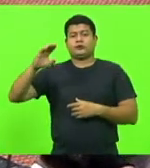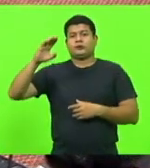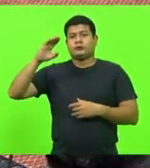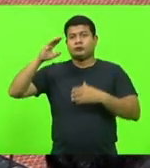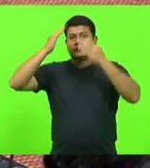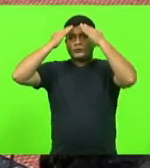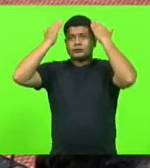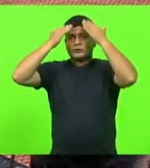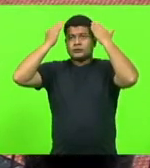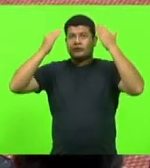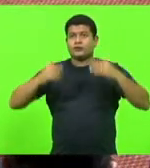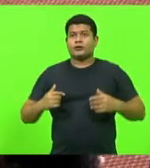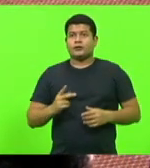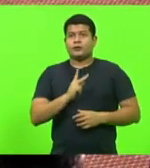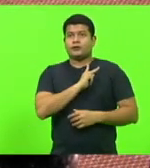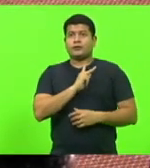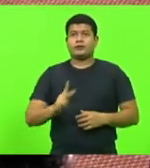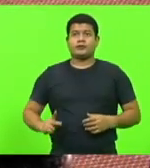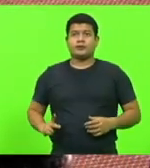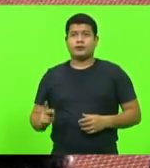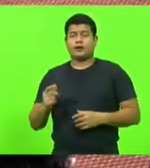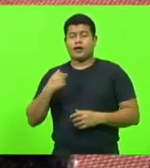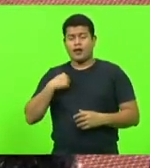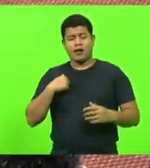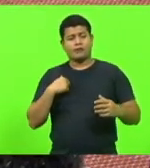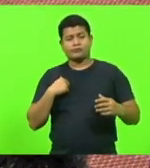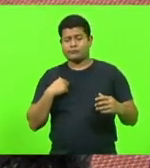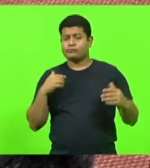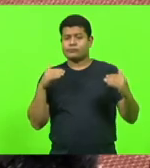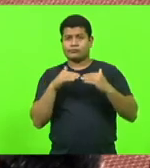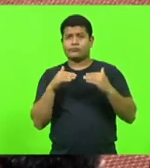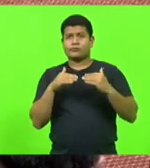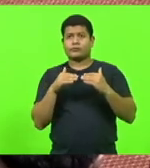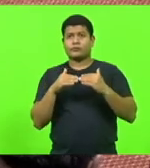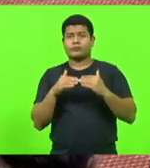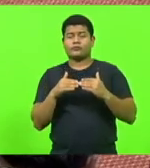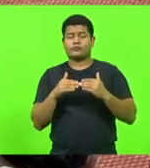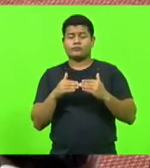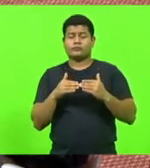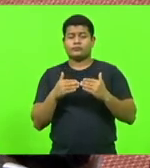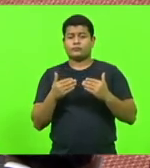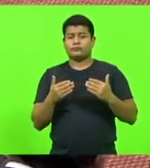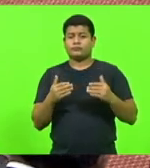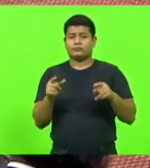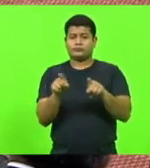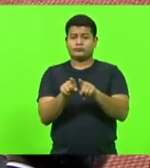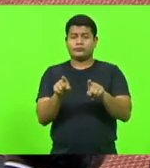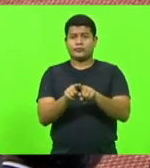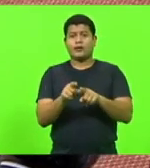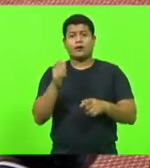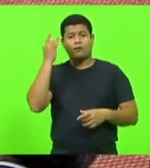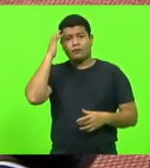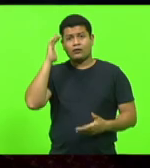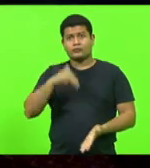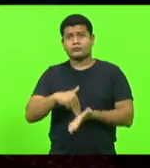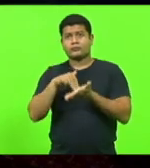Presidente, eu vou na mesma linha. Acho que a moção